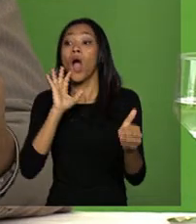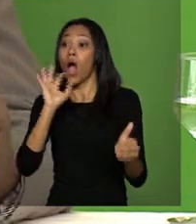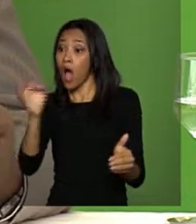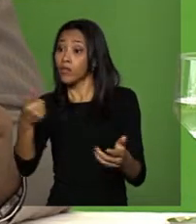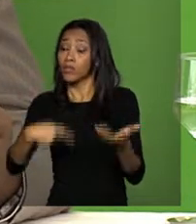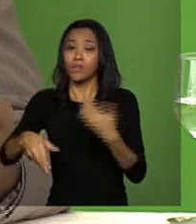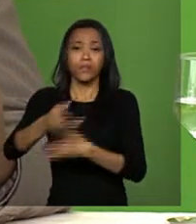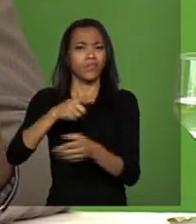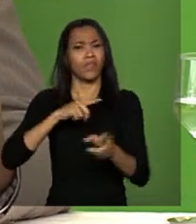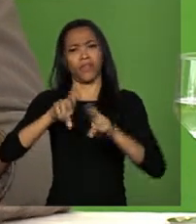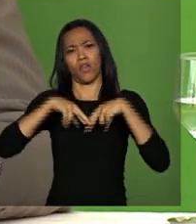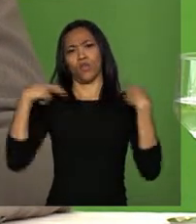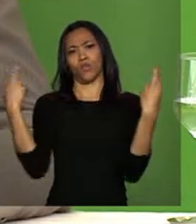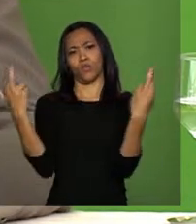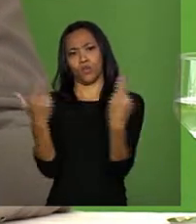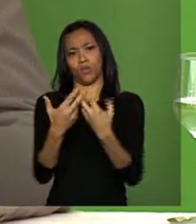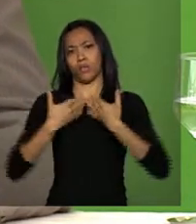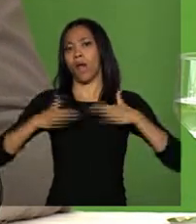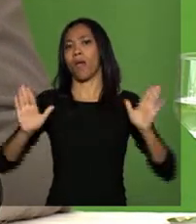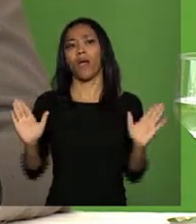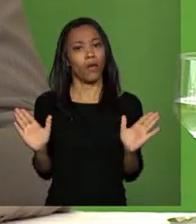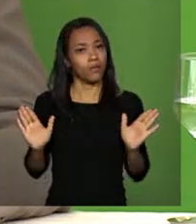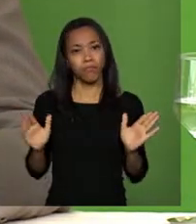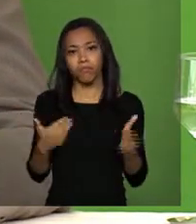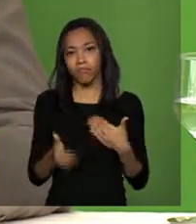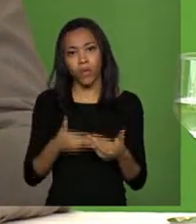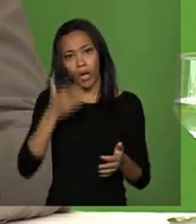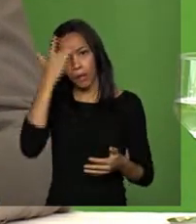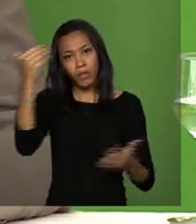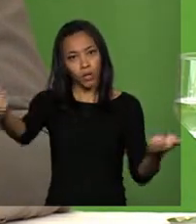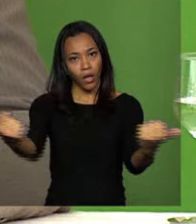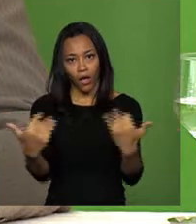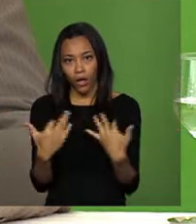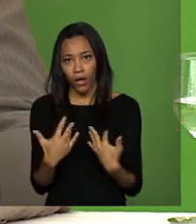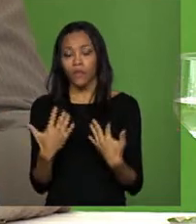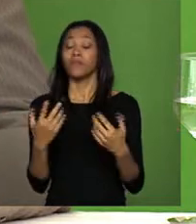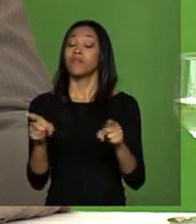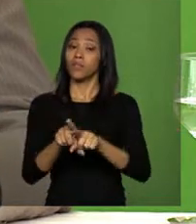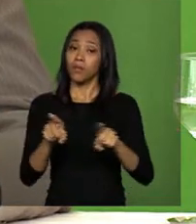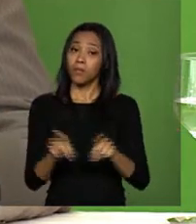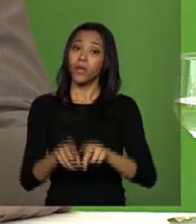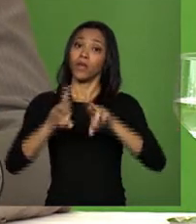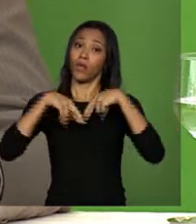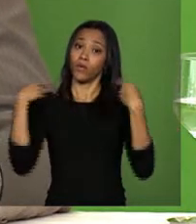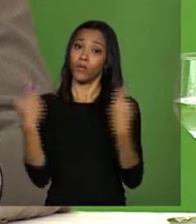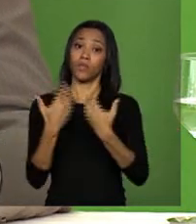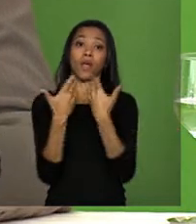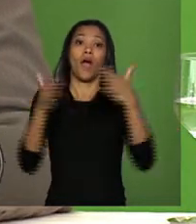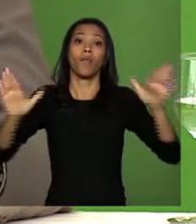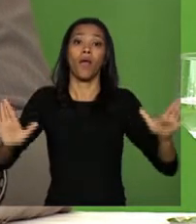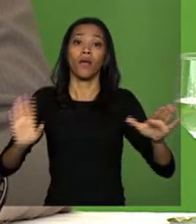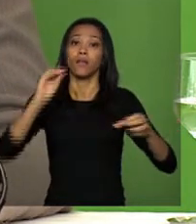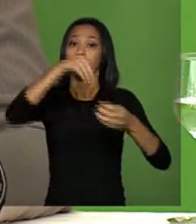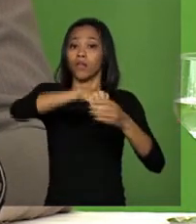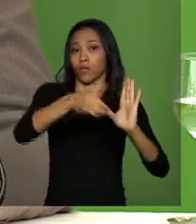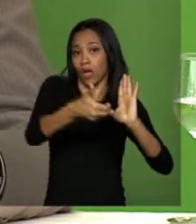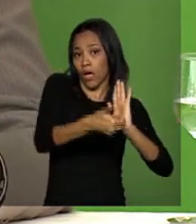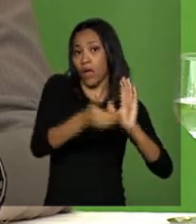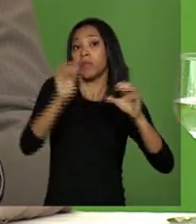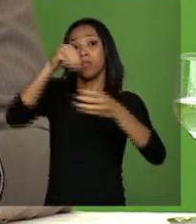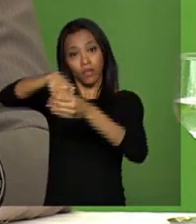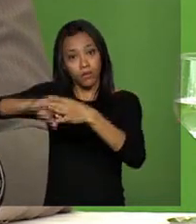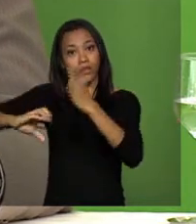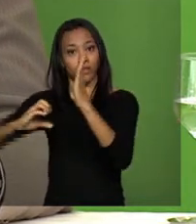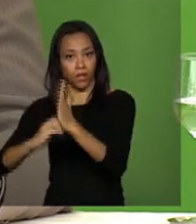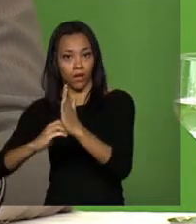audiências públicas realizadas na Câmara quanto nas audiências públicas realizadas no Senado. Aliás, quando o